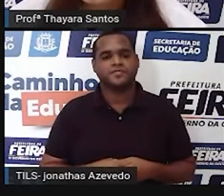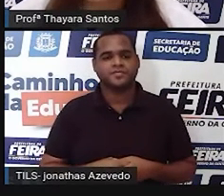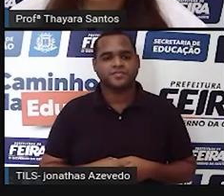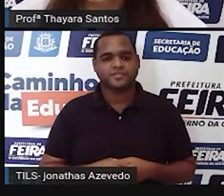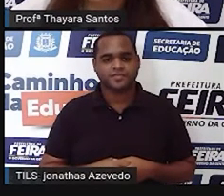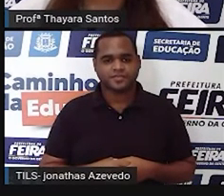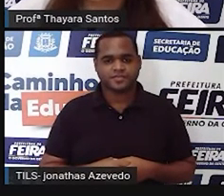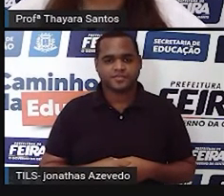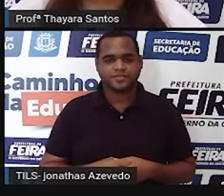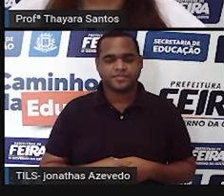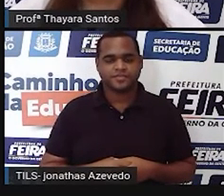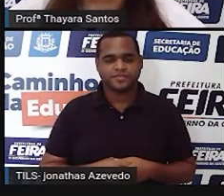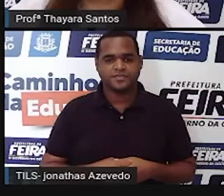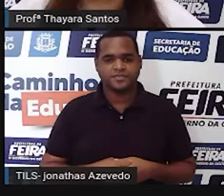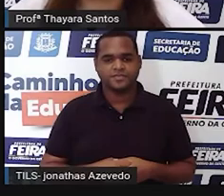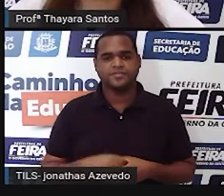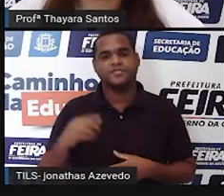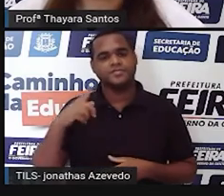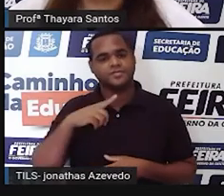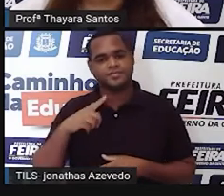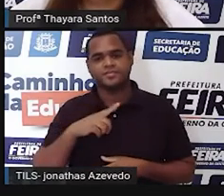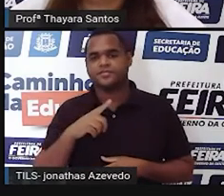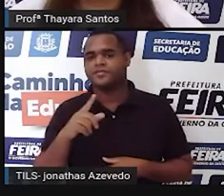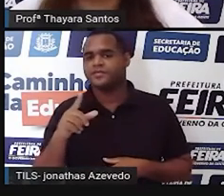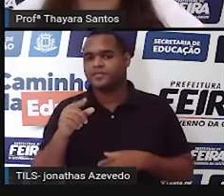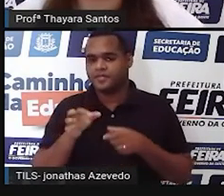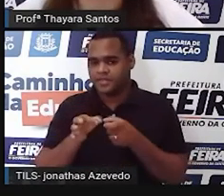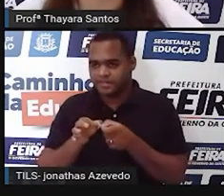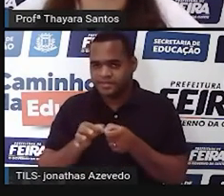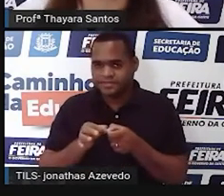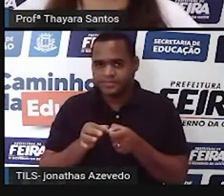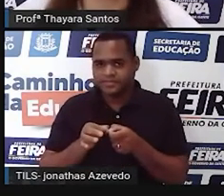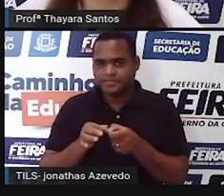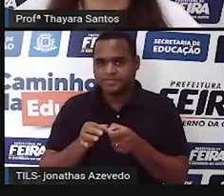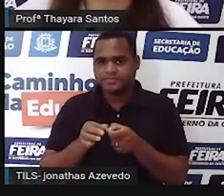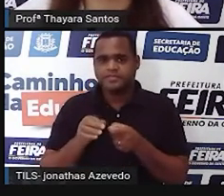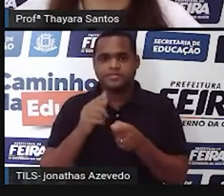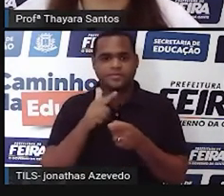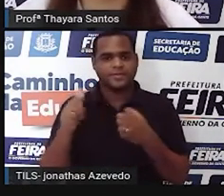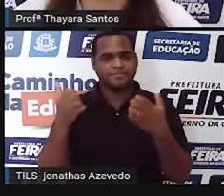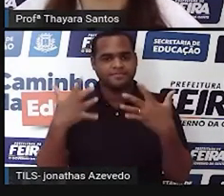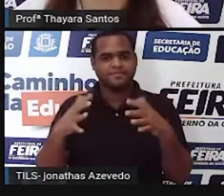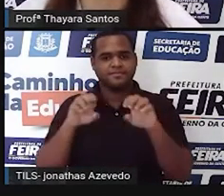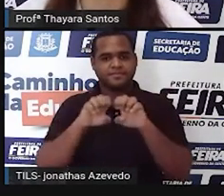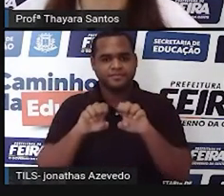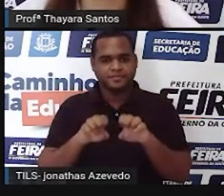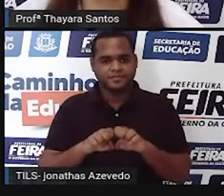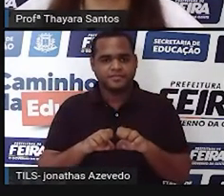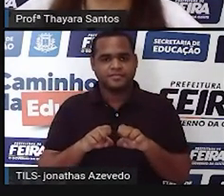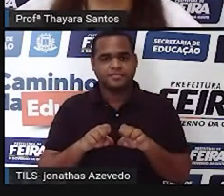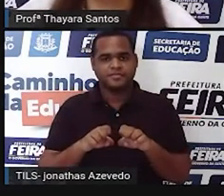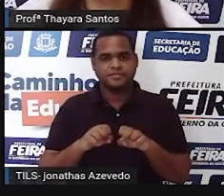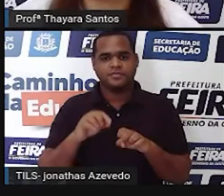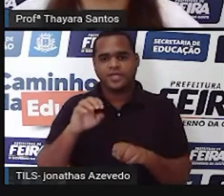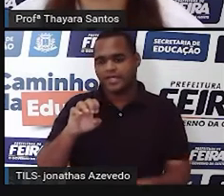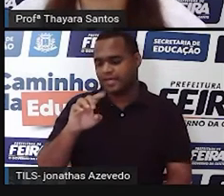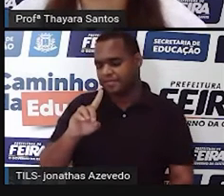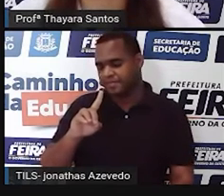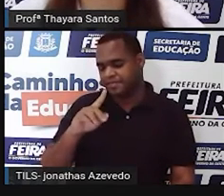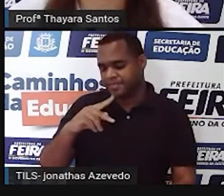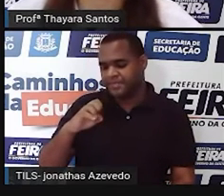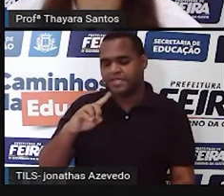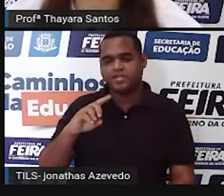Logo aqui, está aqui o testículo. Vamos falar sobre a próxima estrutura, que são os epidídimos.